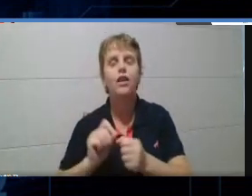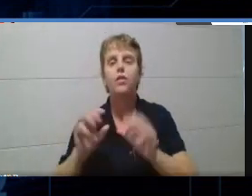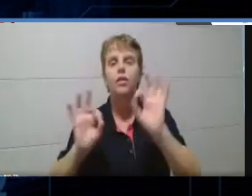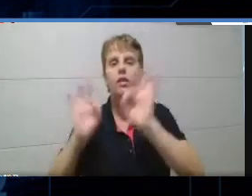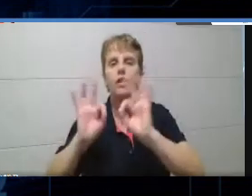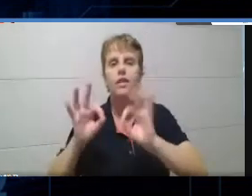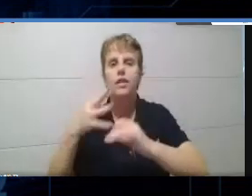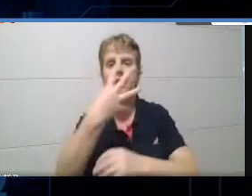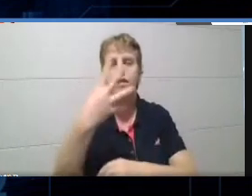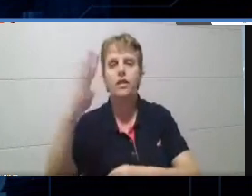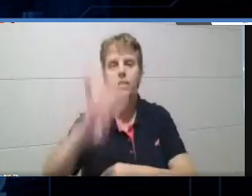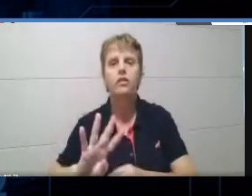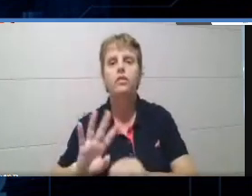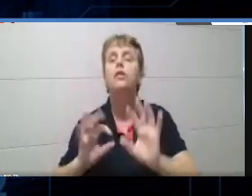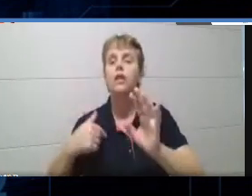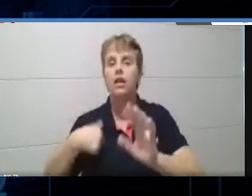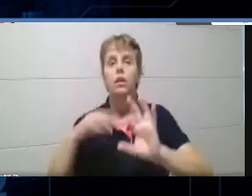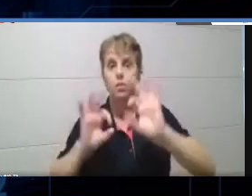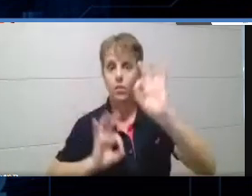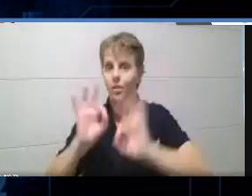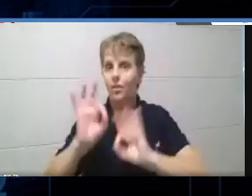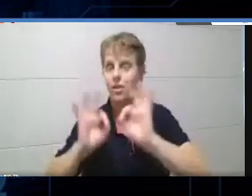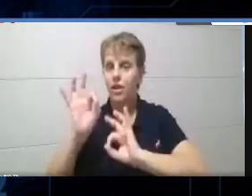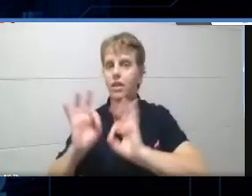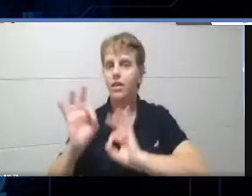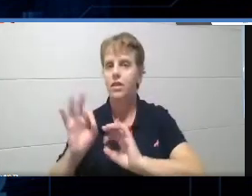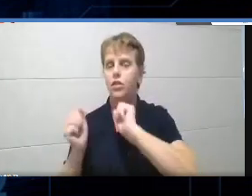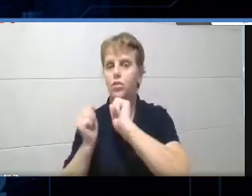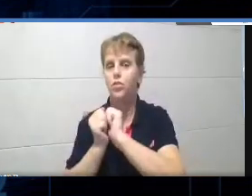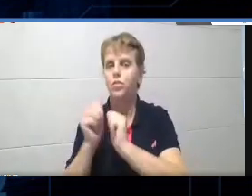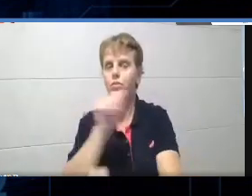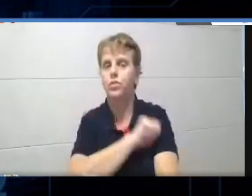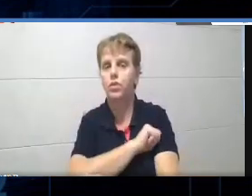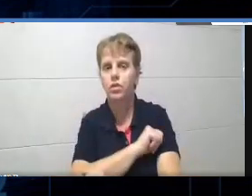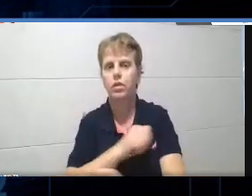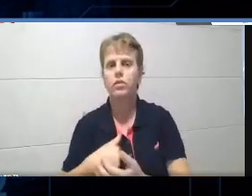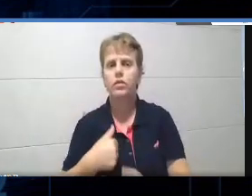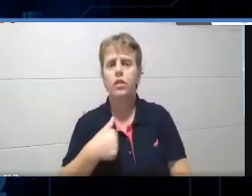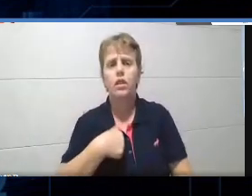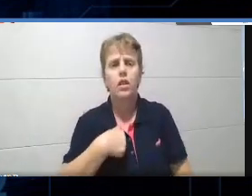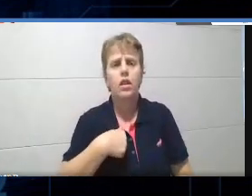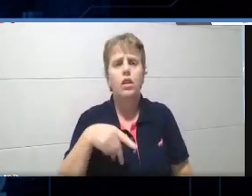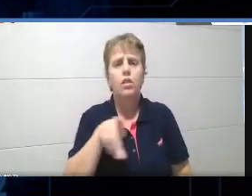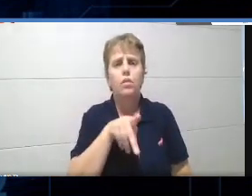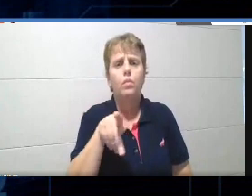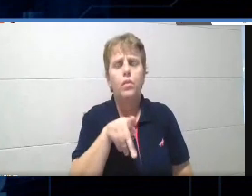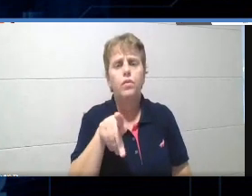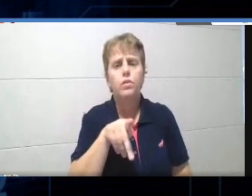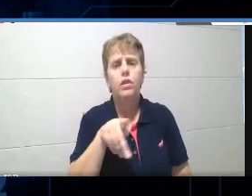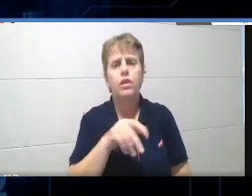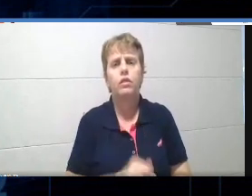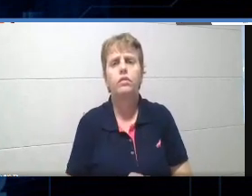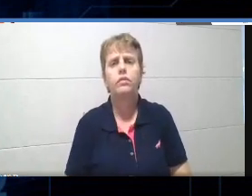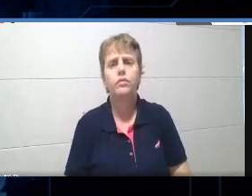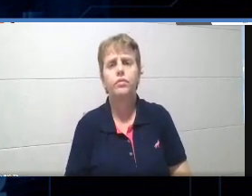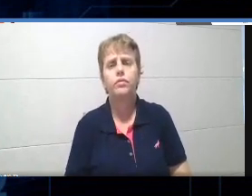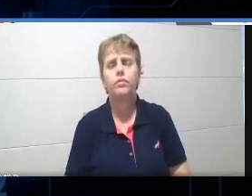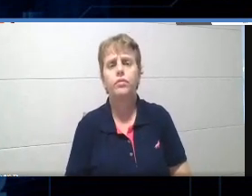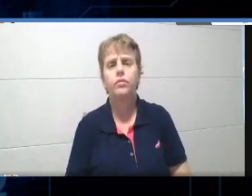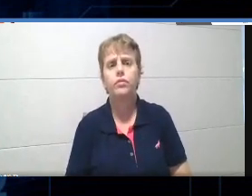eu montei pros meus alunos, montei essa tabela, eu sou professora, como eu falei pra vocês, eu sou professora do,